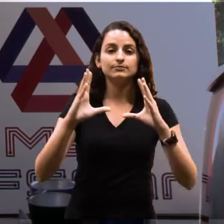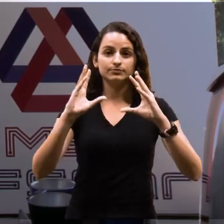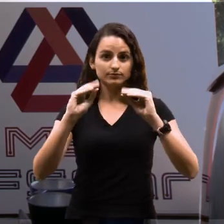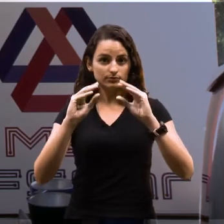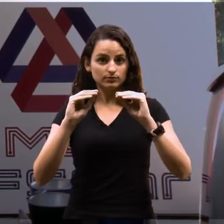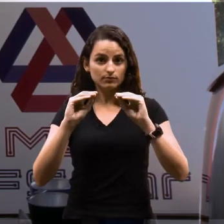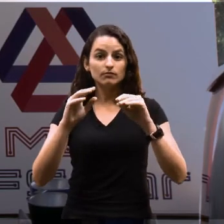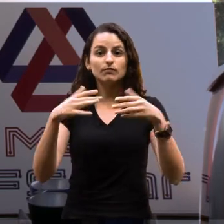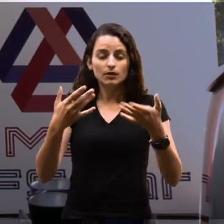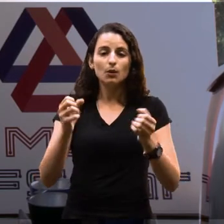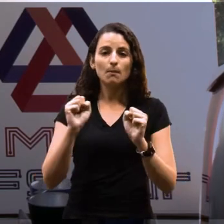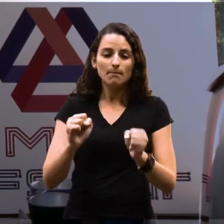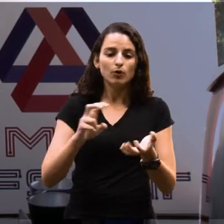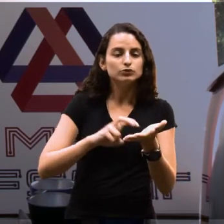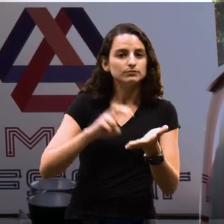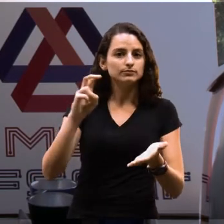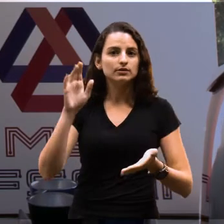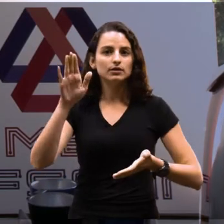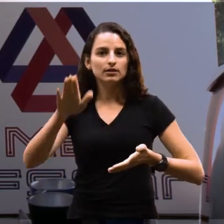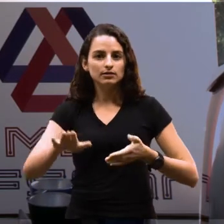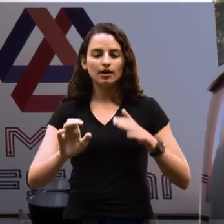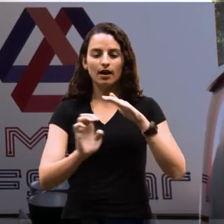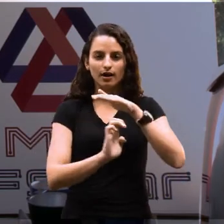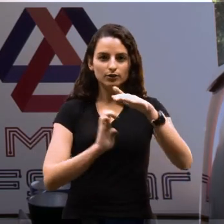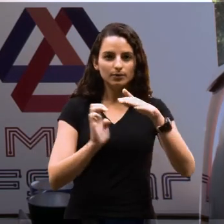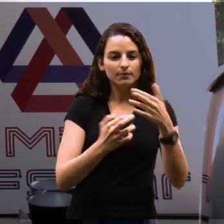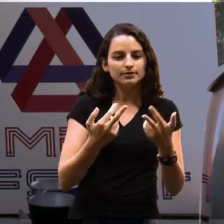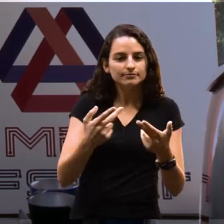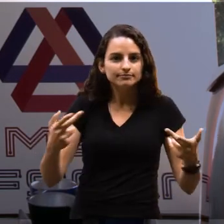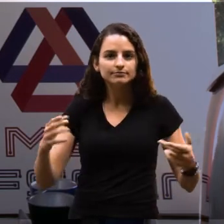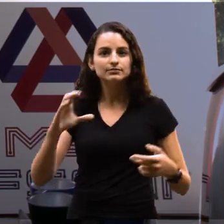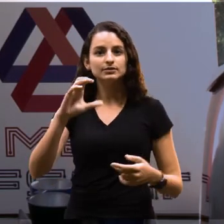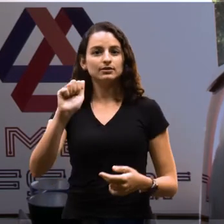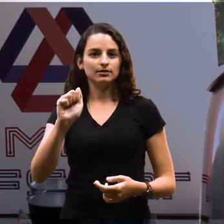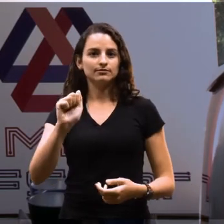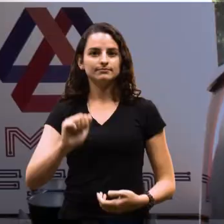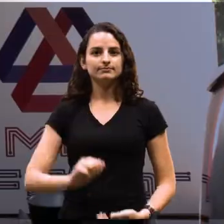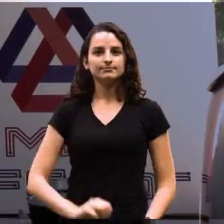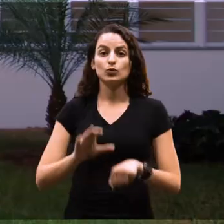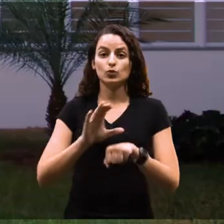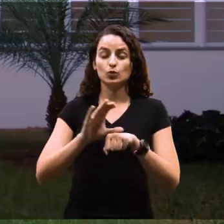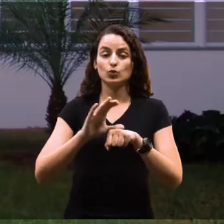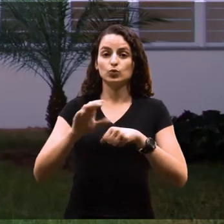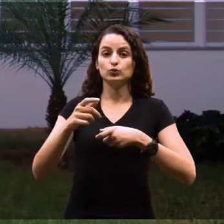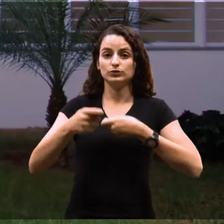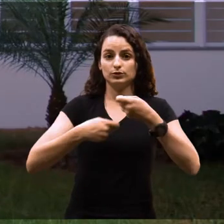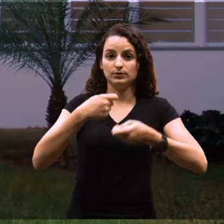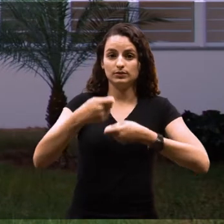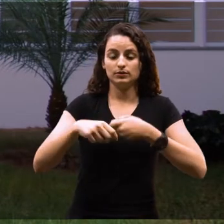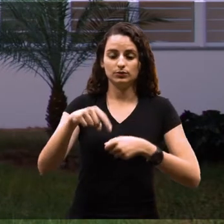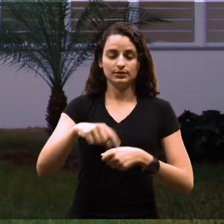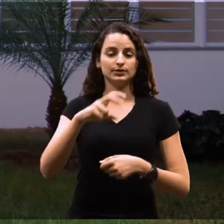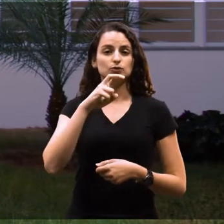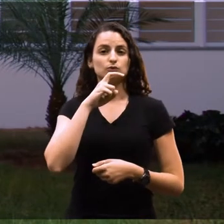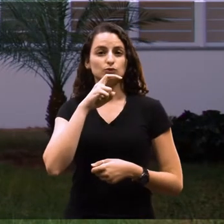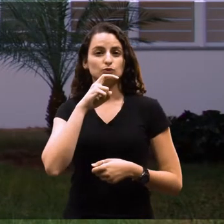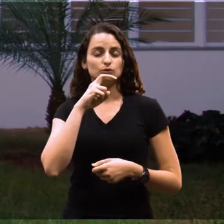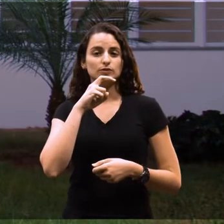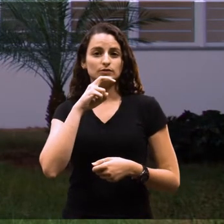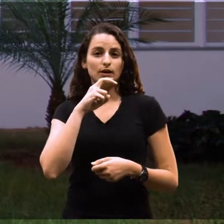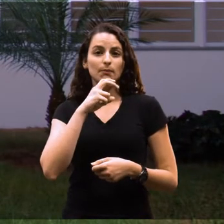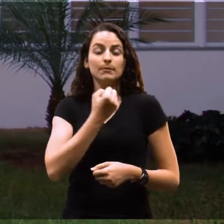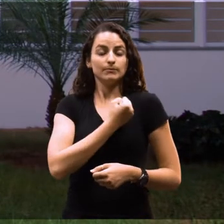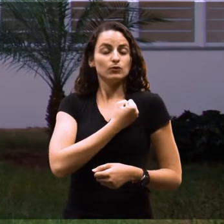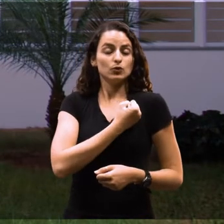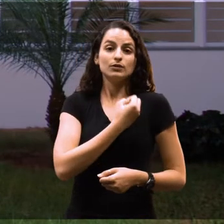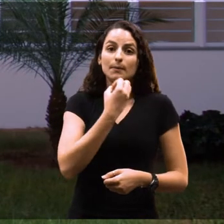noite, ele pode durante o dia se envolver com as empresas juniores, com o centro acadêmico. O curso de administração do campo de Sorocaba é